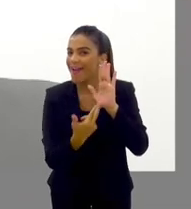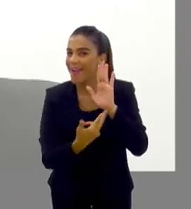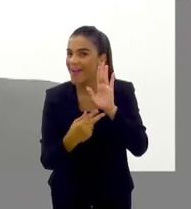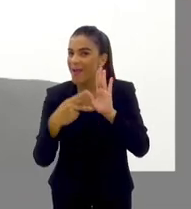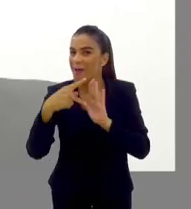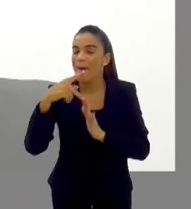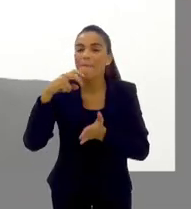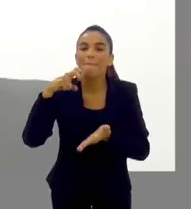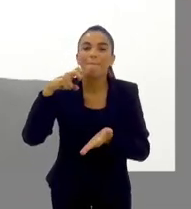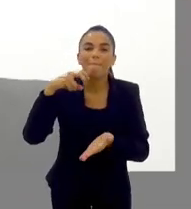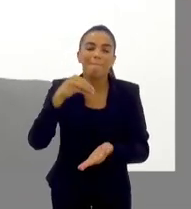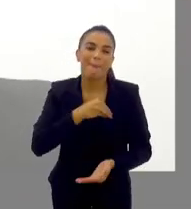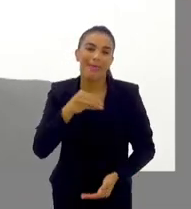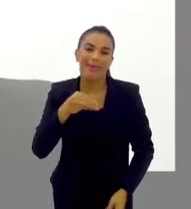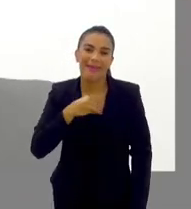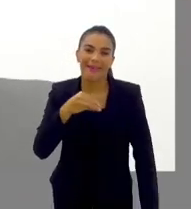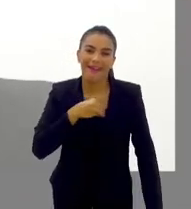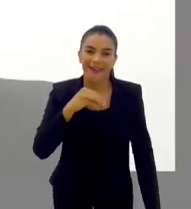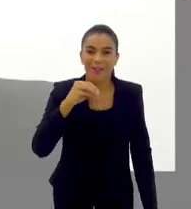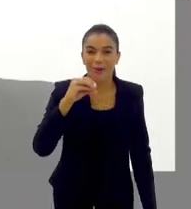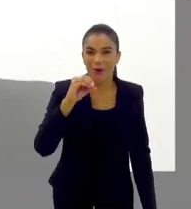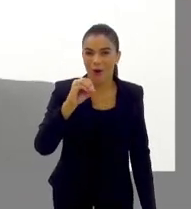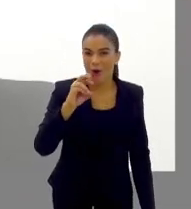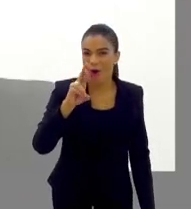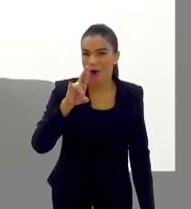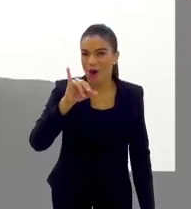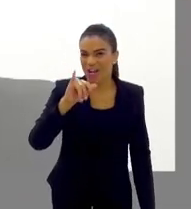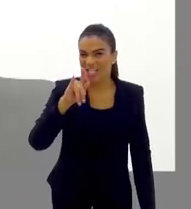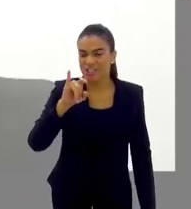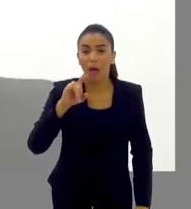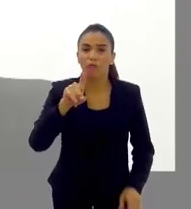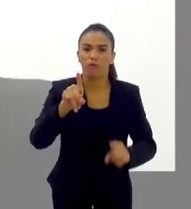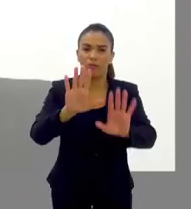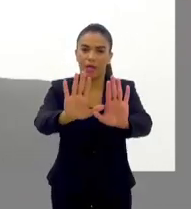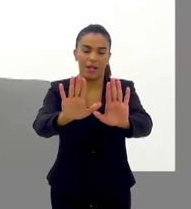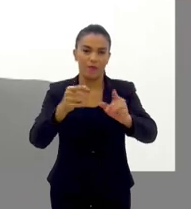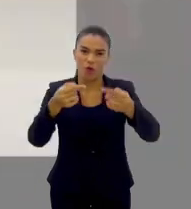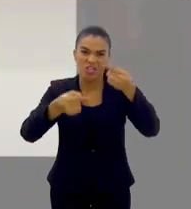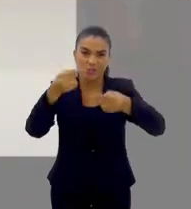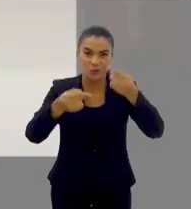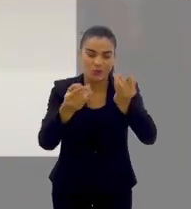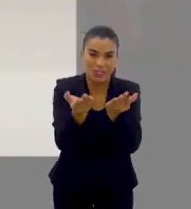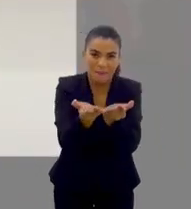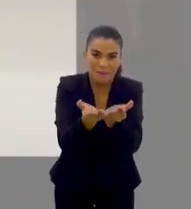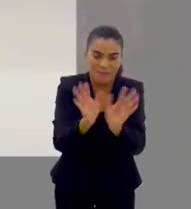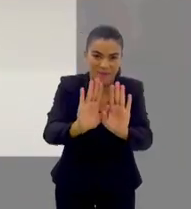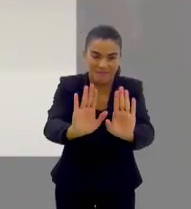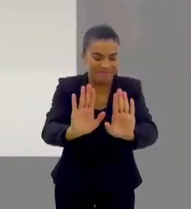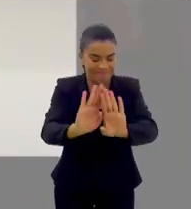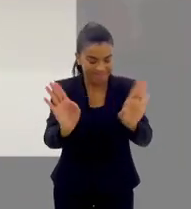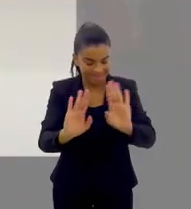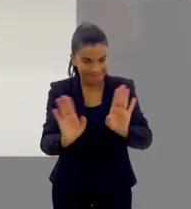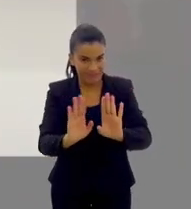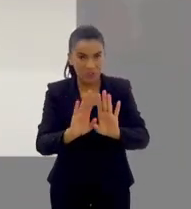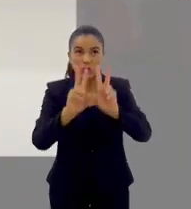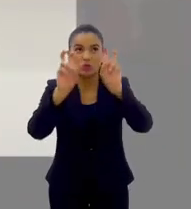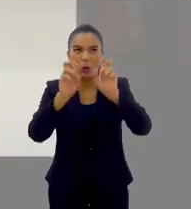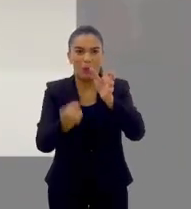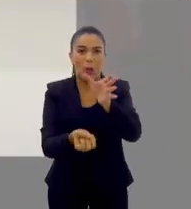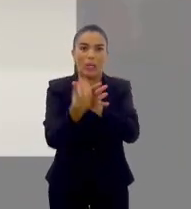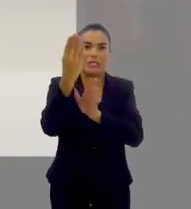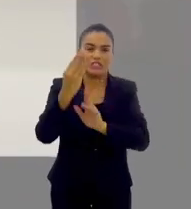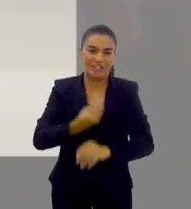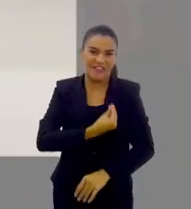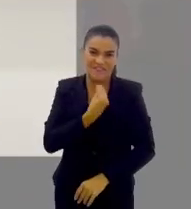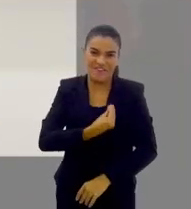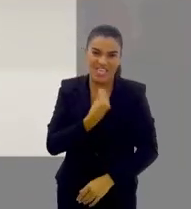como regra do pecado original. Calma, eu não vou discutir Bíblia, nem discutir nada relacionado à